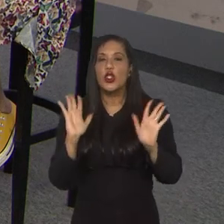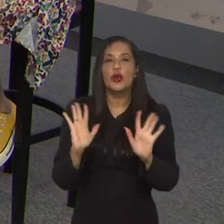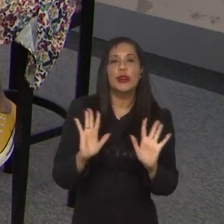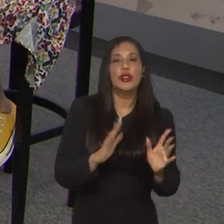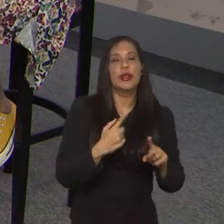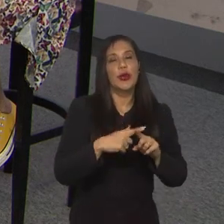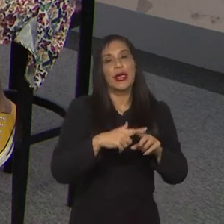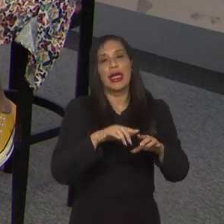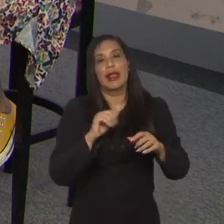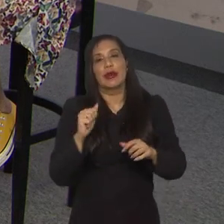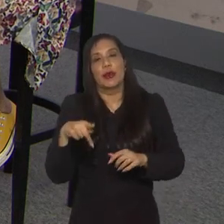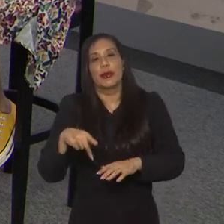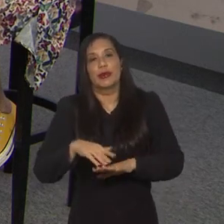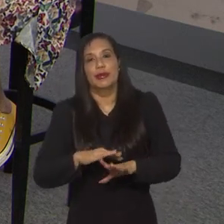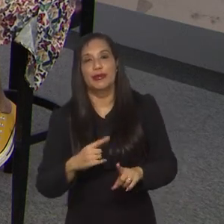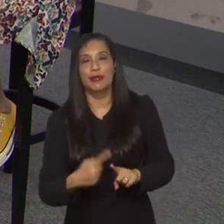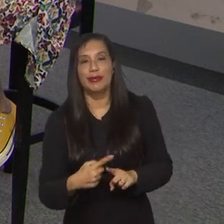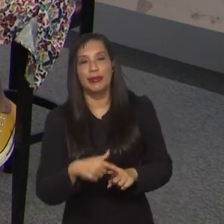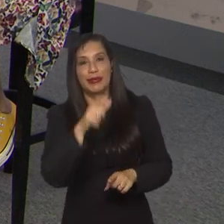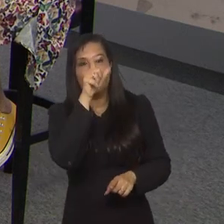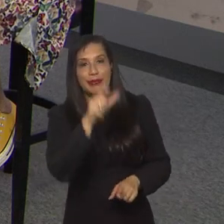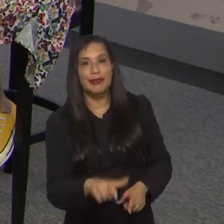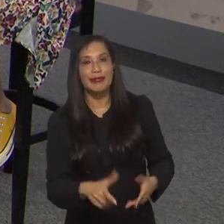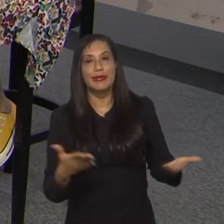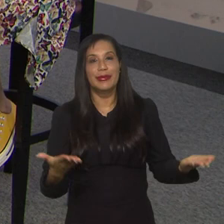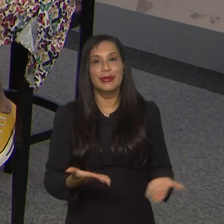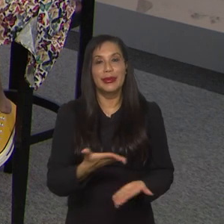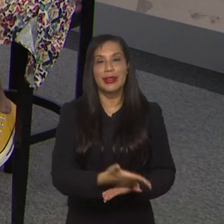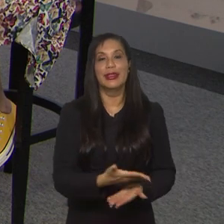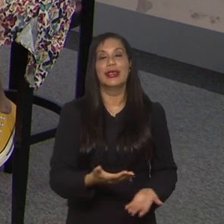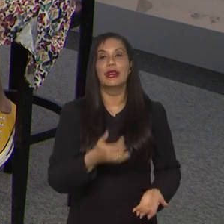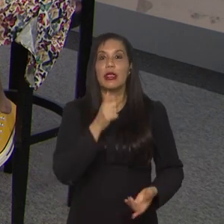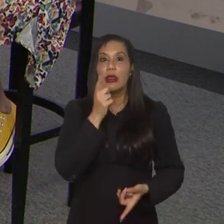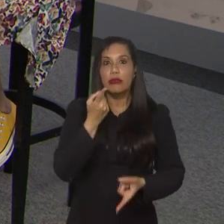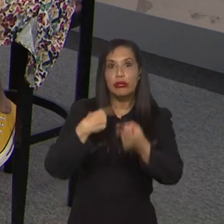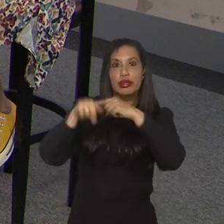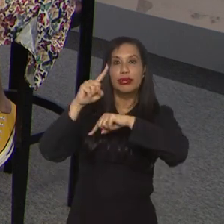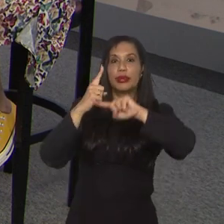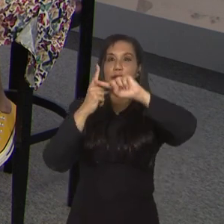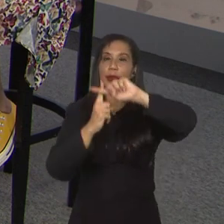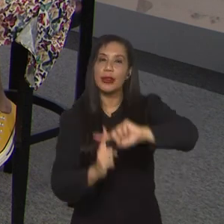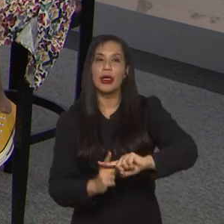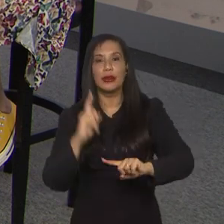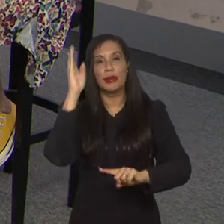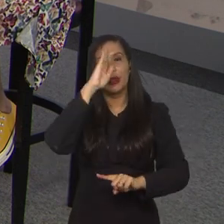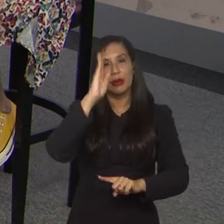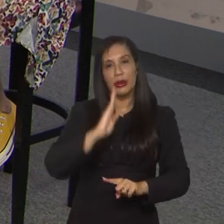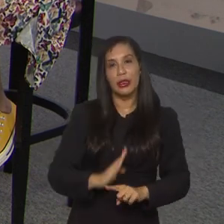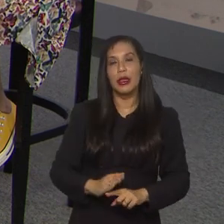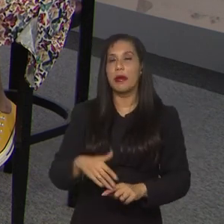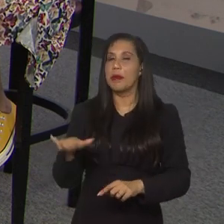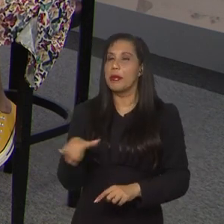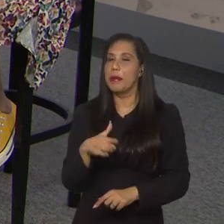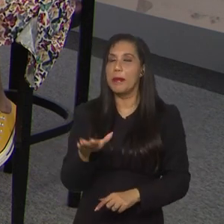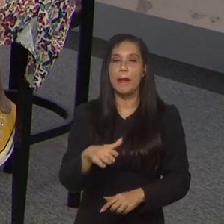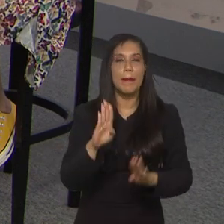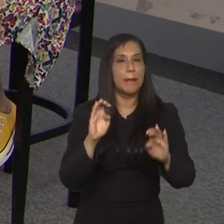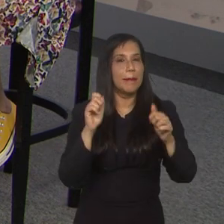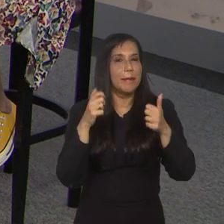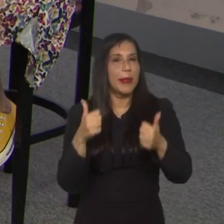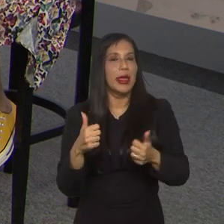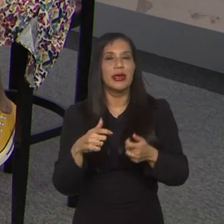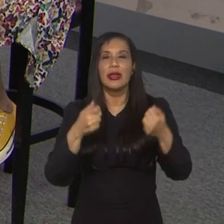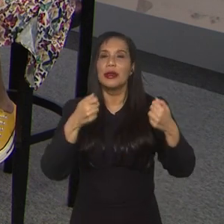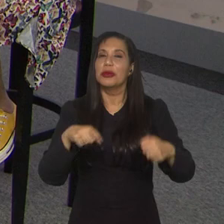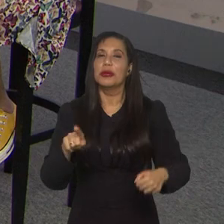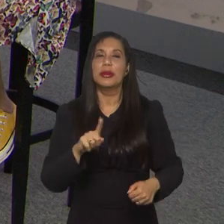honrosa para quem está despontando no Campeonato Brasileiro. Está muito bem. Não tinha